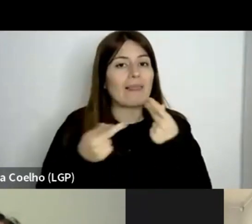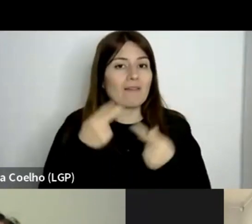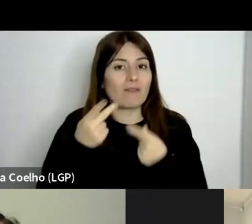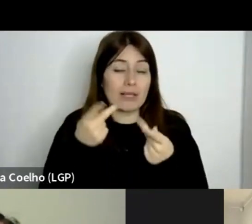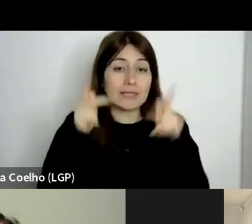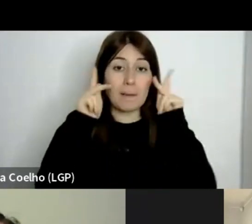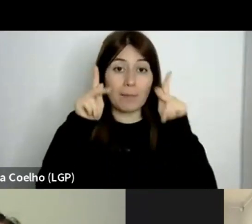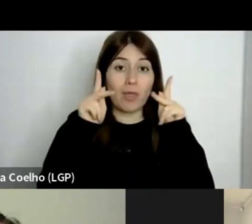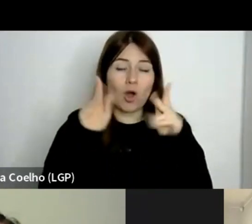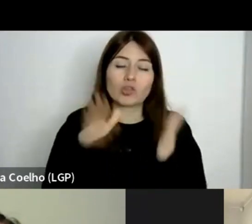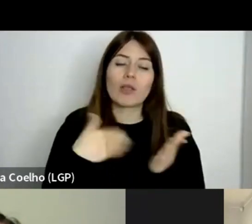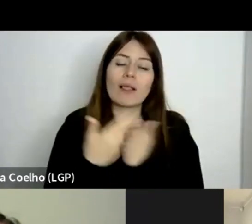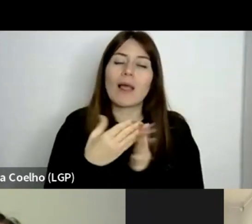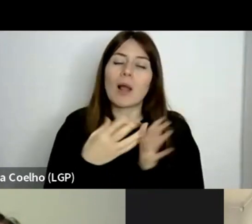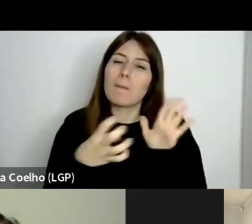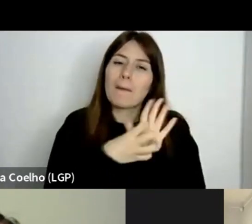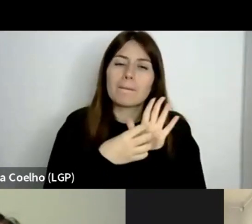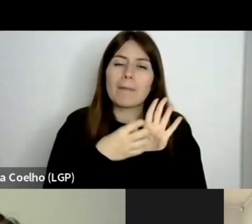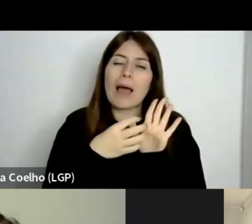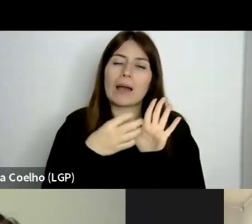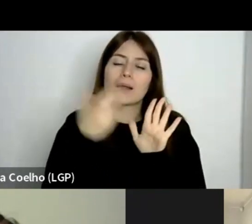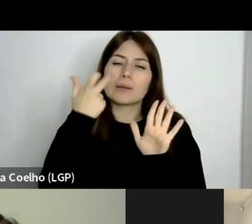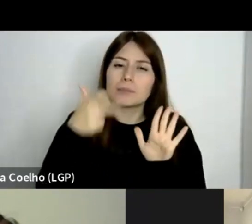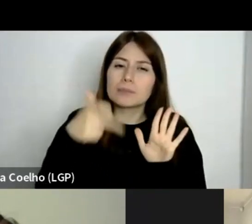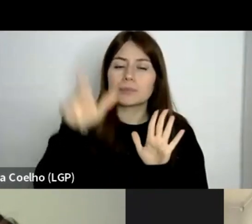marcas duradouras e emancipatórias. Obrigado.